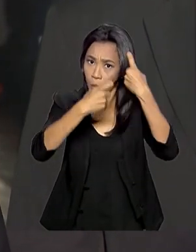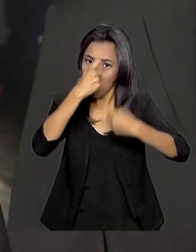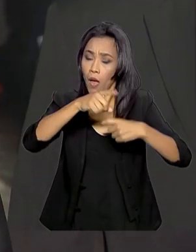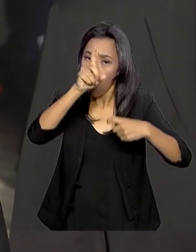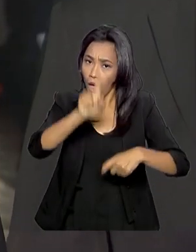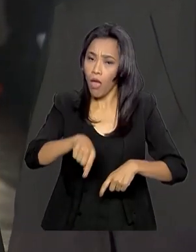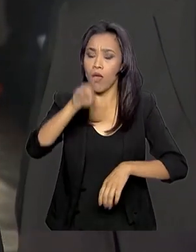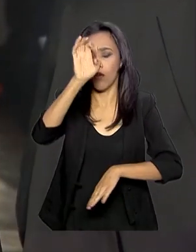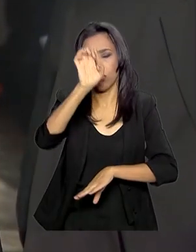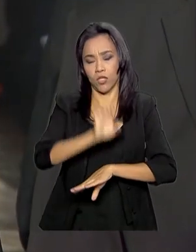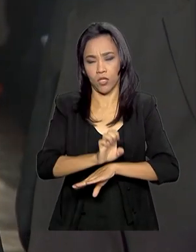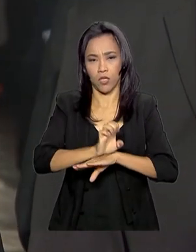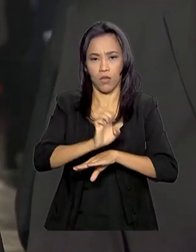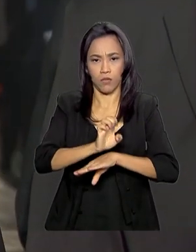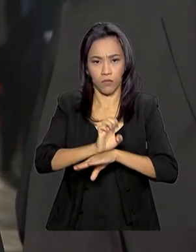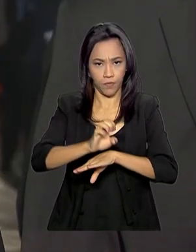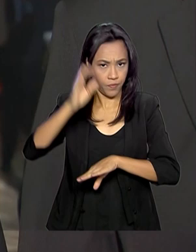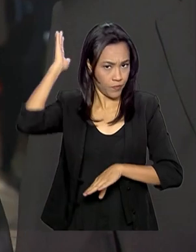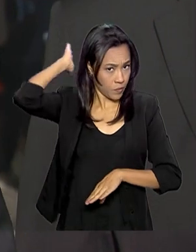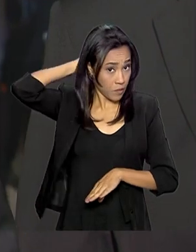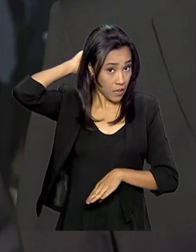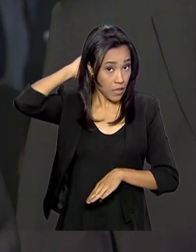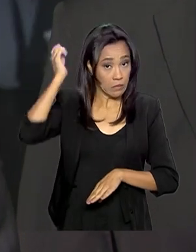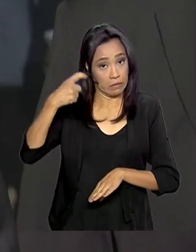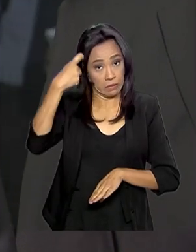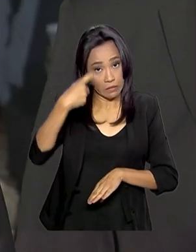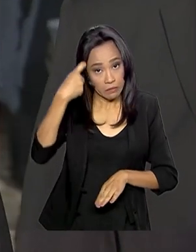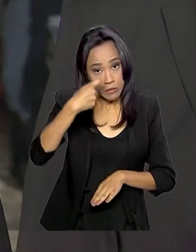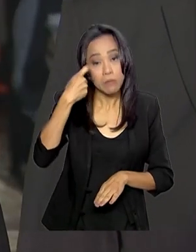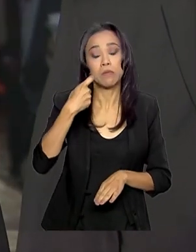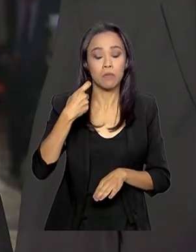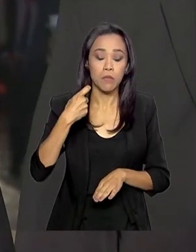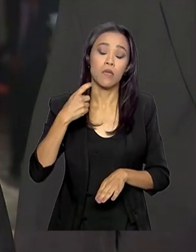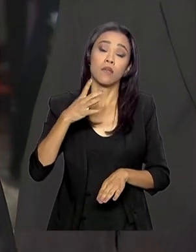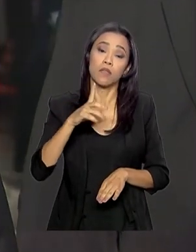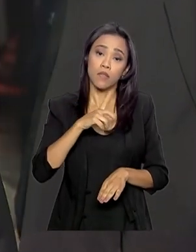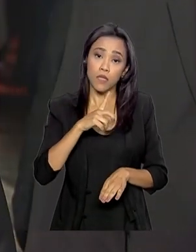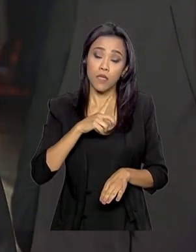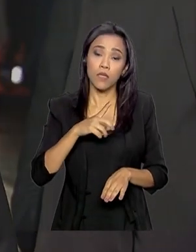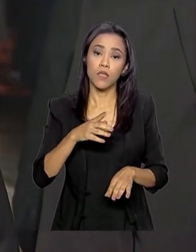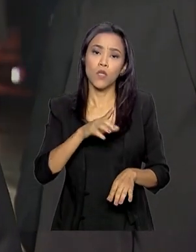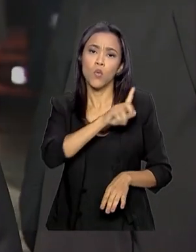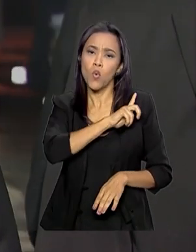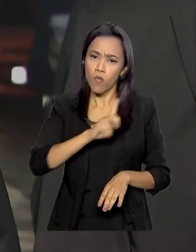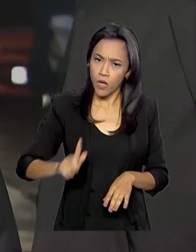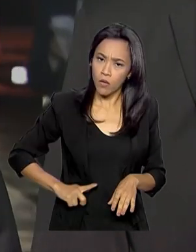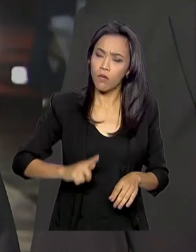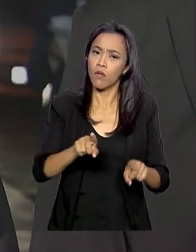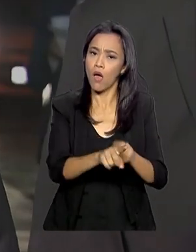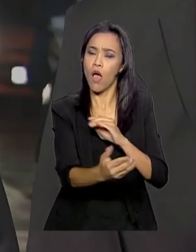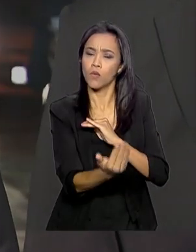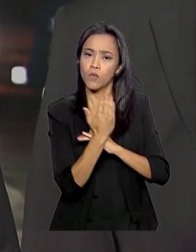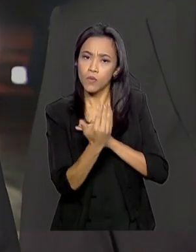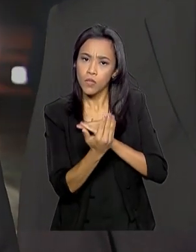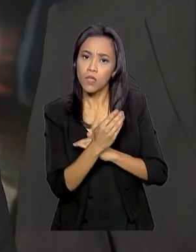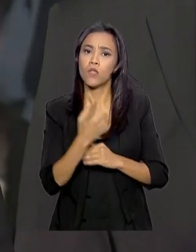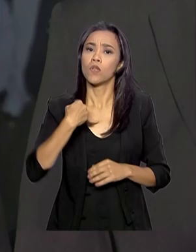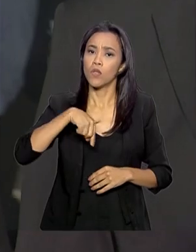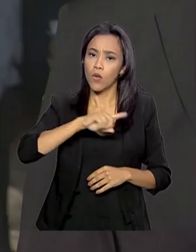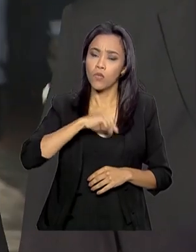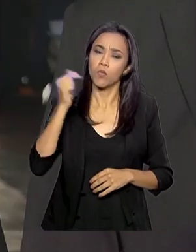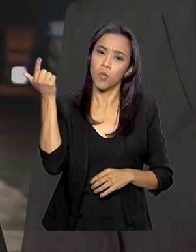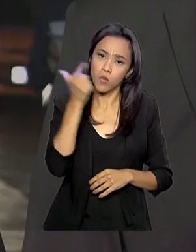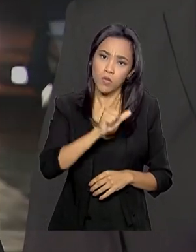Conjunto, o General Paulo Sérgio, com os outros, entregando as Forças Armadas, e o Governador ajudando muito, nós estamos enfrentando